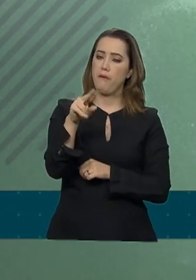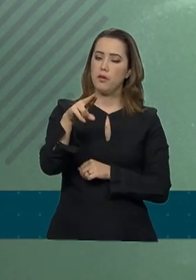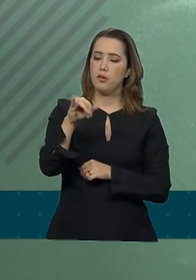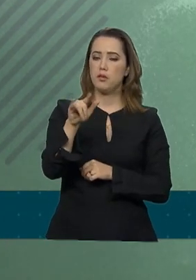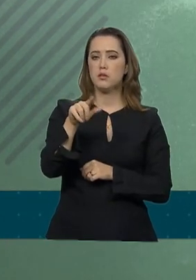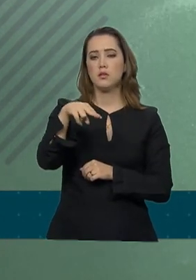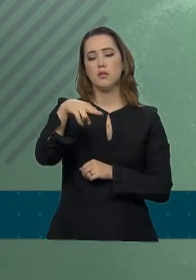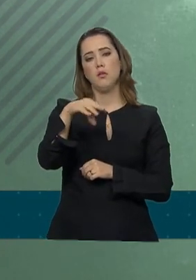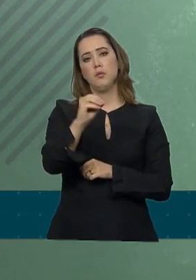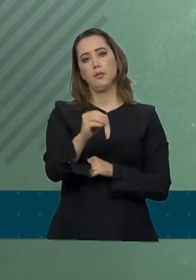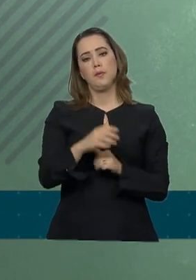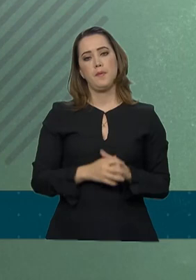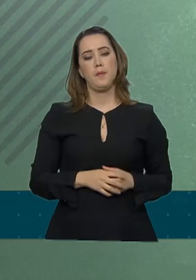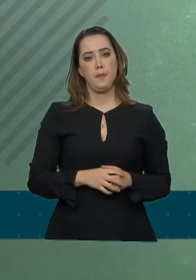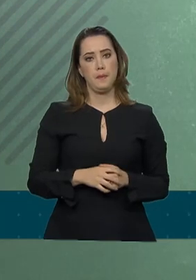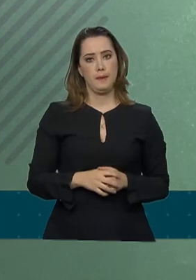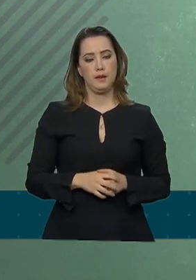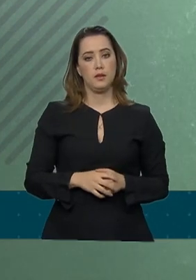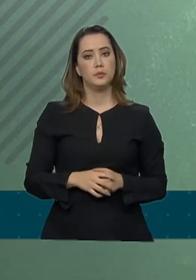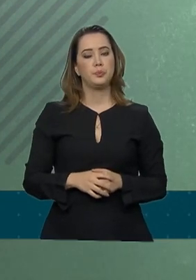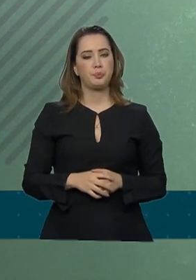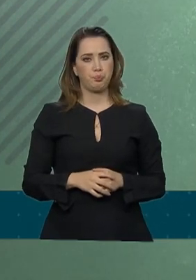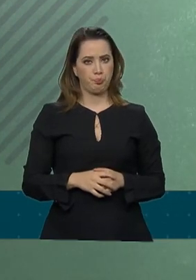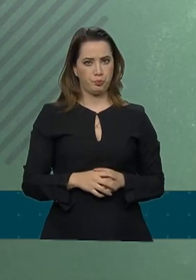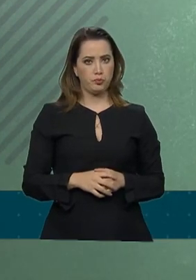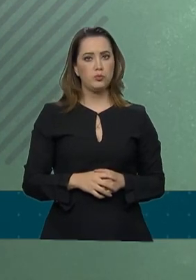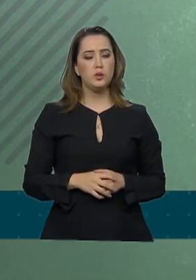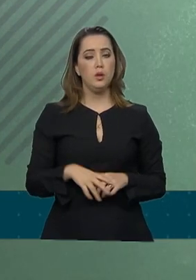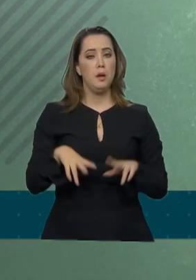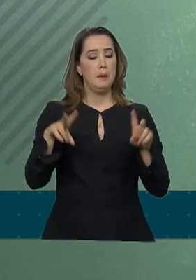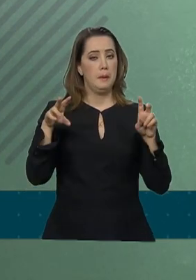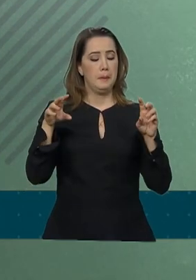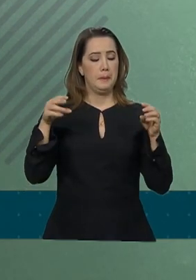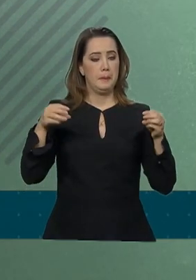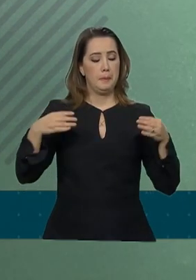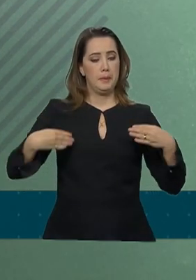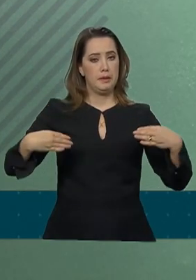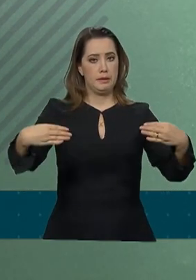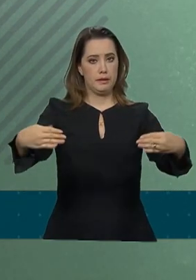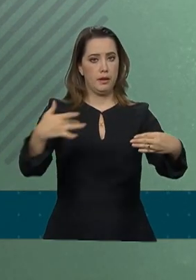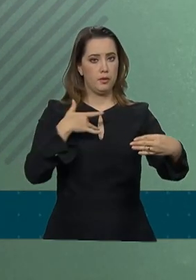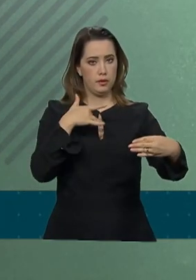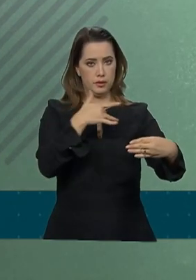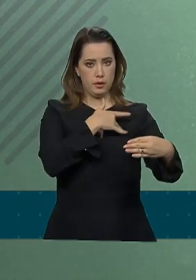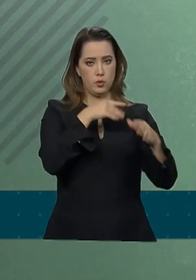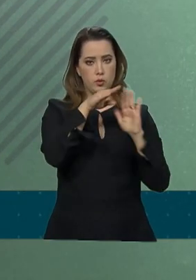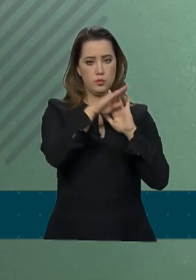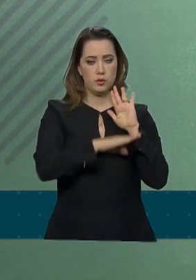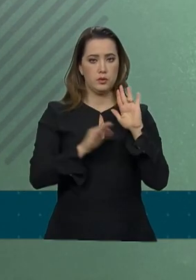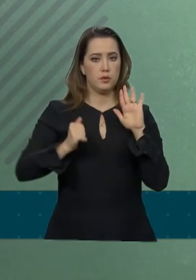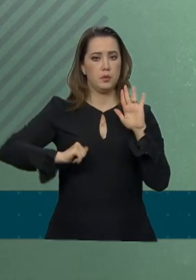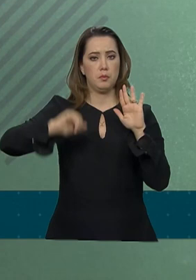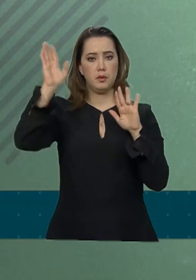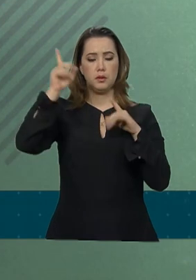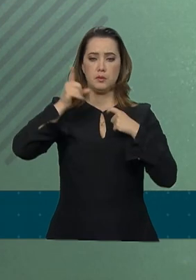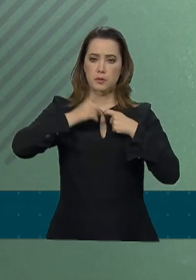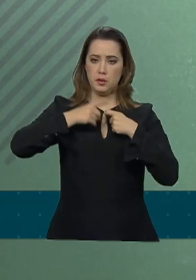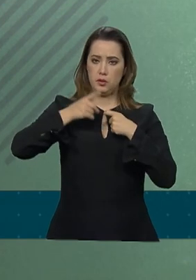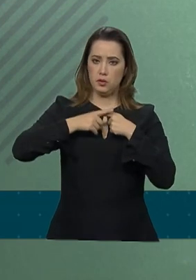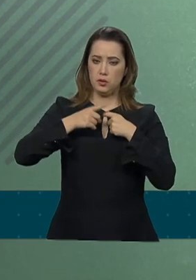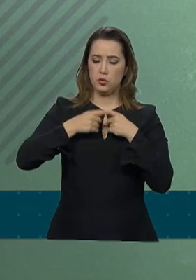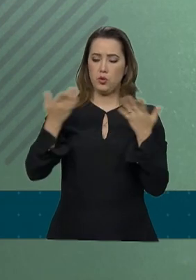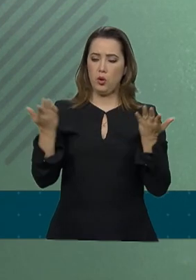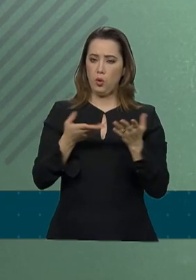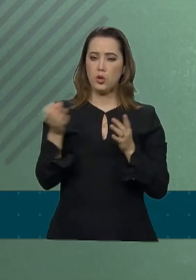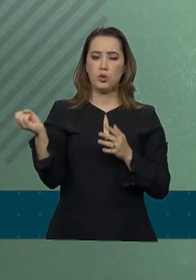Com relação ao Ministério da Saúde e Programa Mais Médicos, o Ministério da Saúde estabeleceu nova etapa do